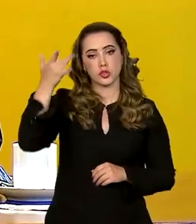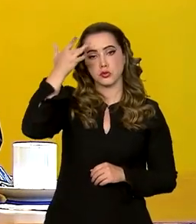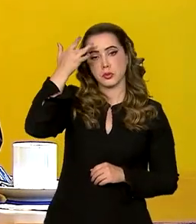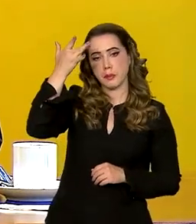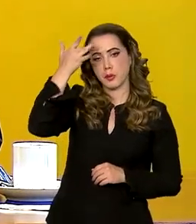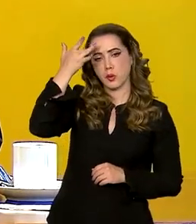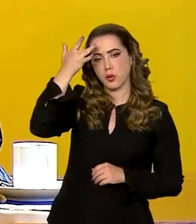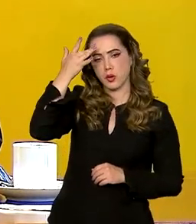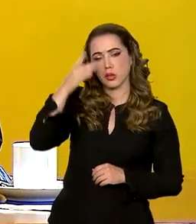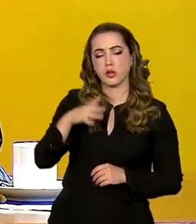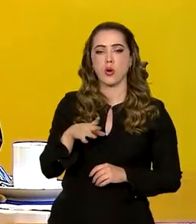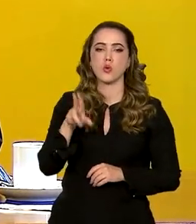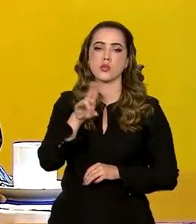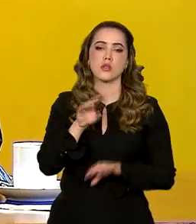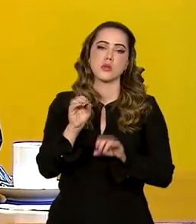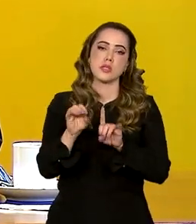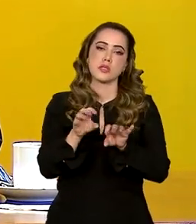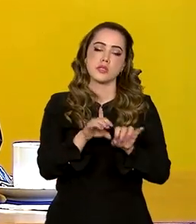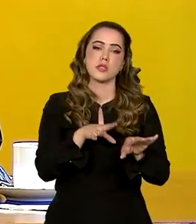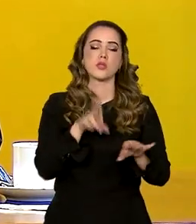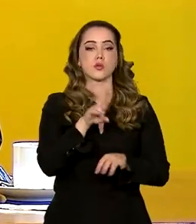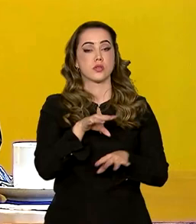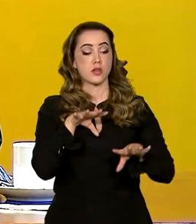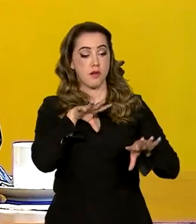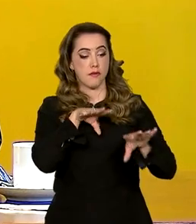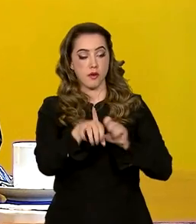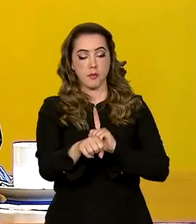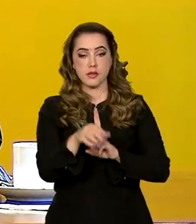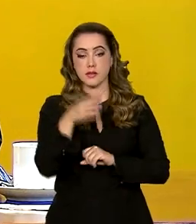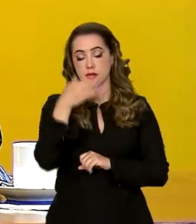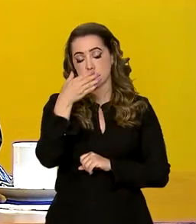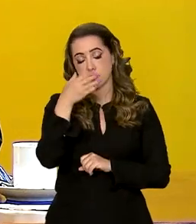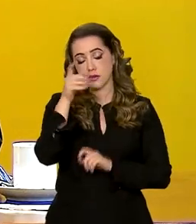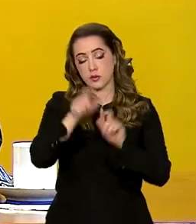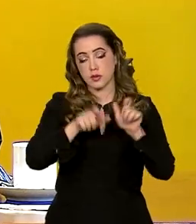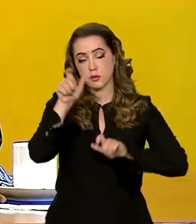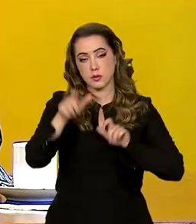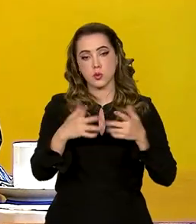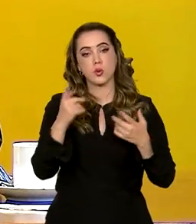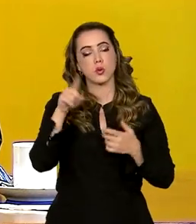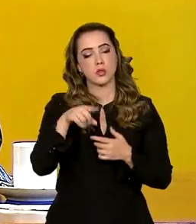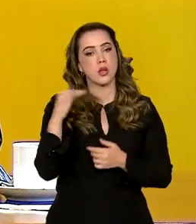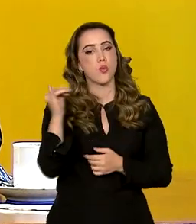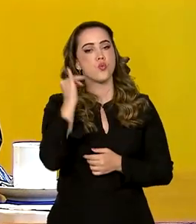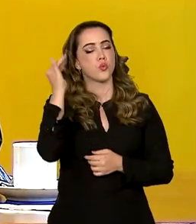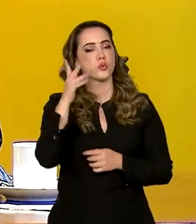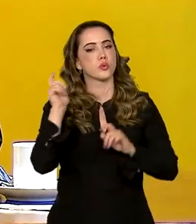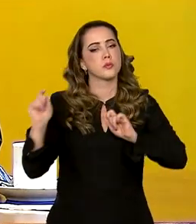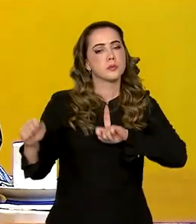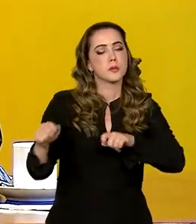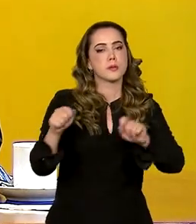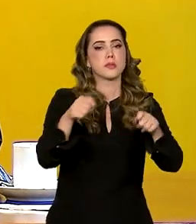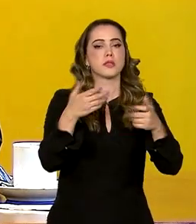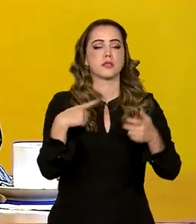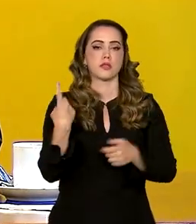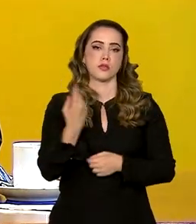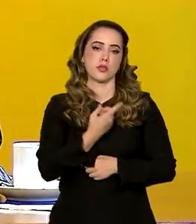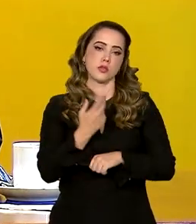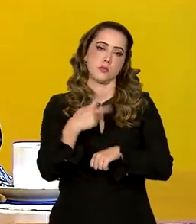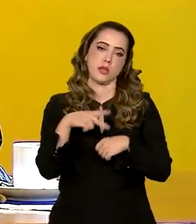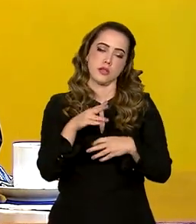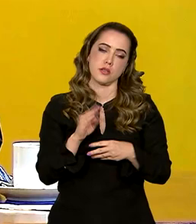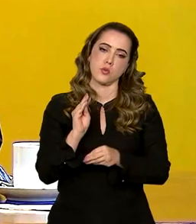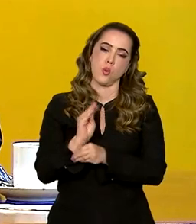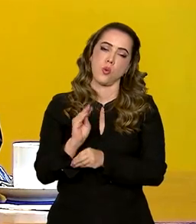educação, através da formação humana, da formação das pessoas, é a ferramenta que vai permitir que o nosso país